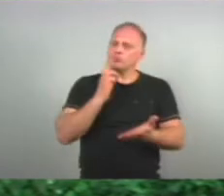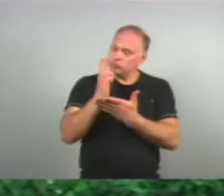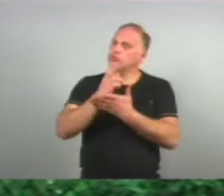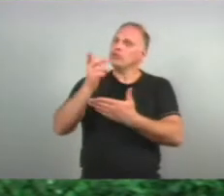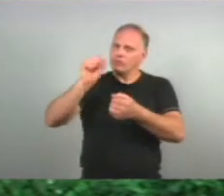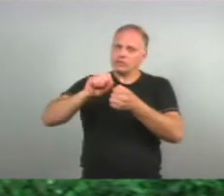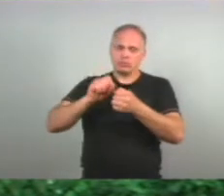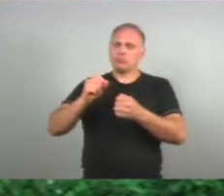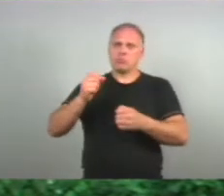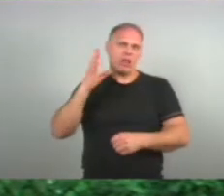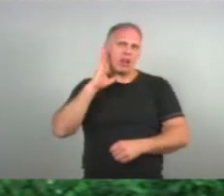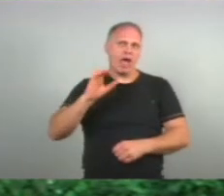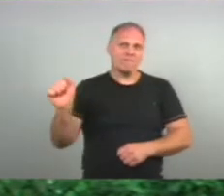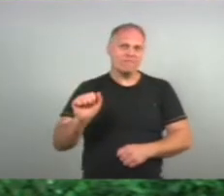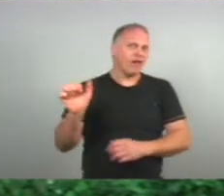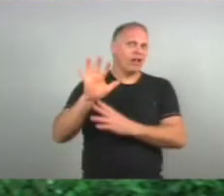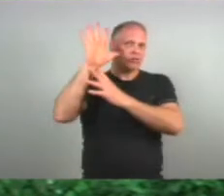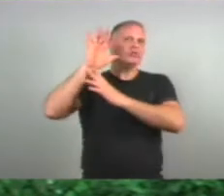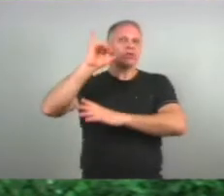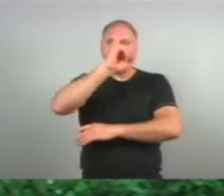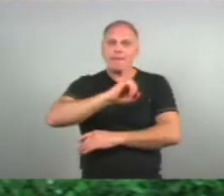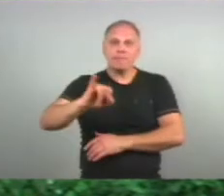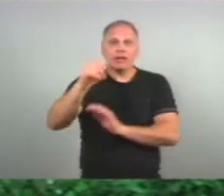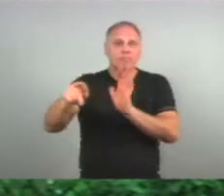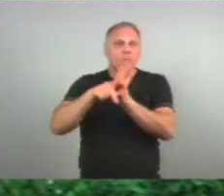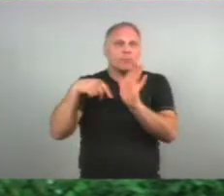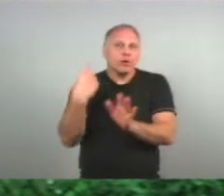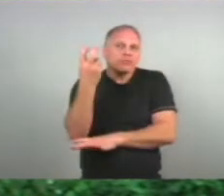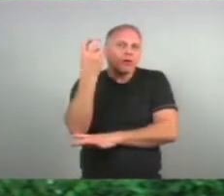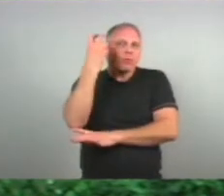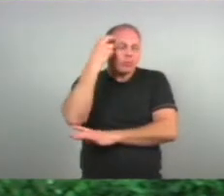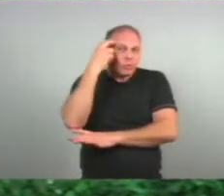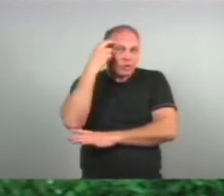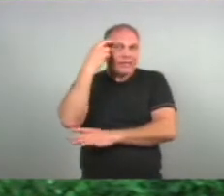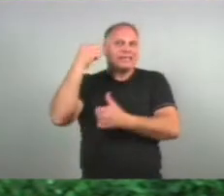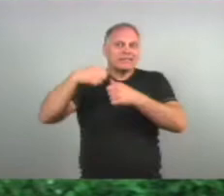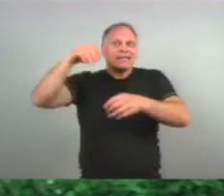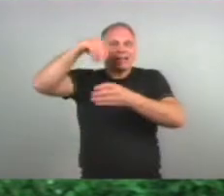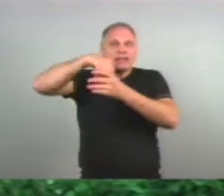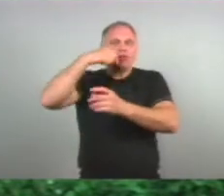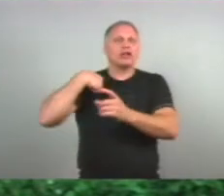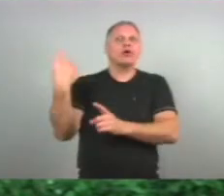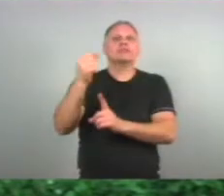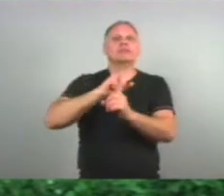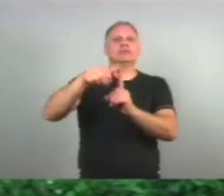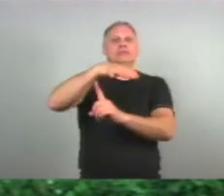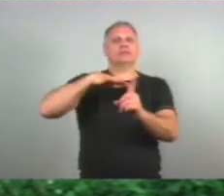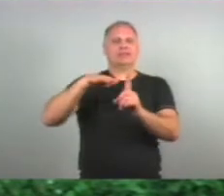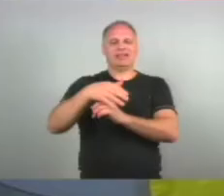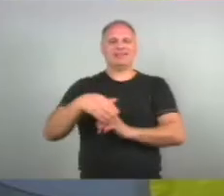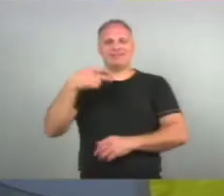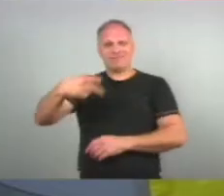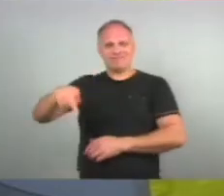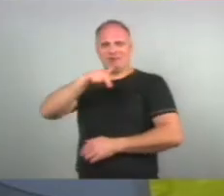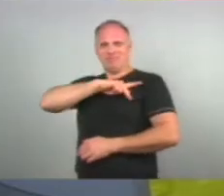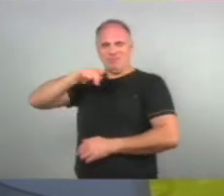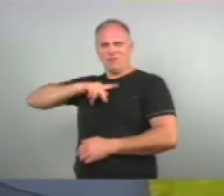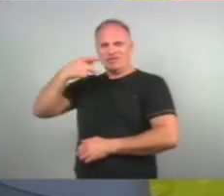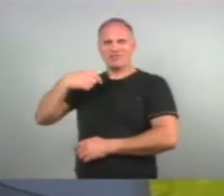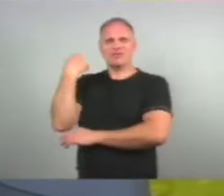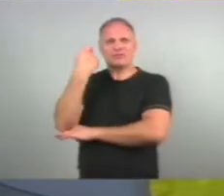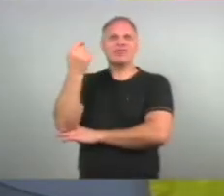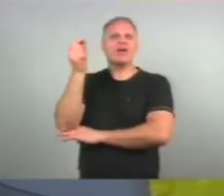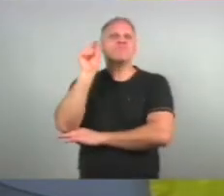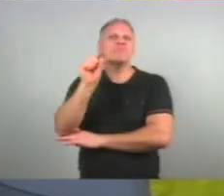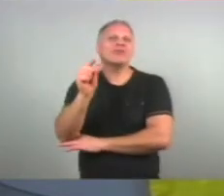Que isso é É nossa cultura Faz parte de nós E o povo do Rio Grande do Sul É um dos poucos Que